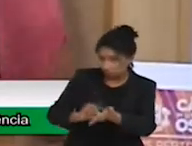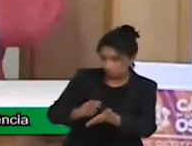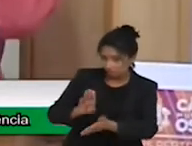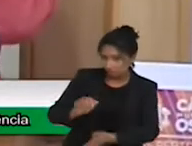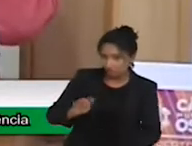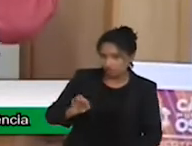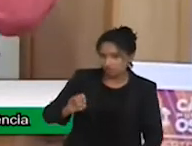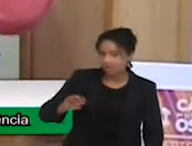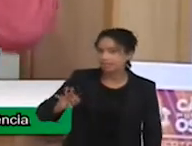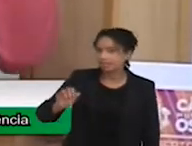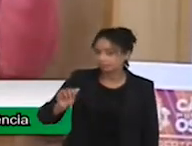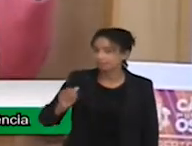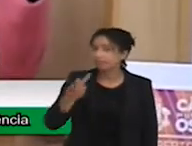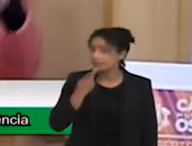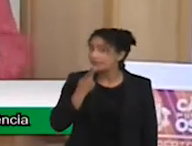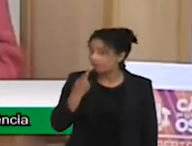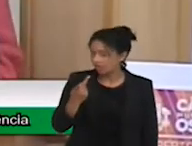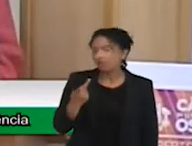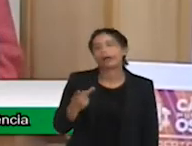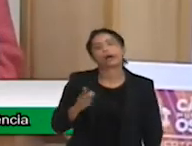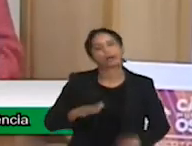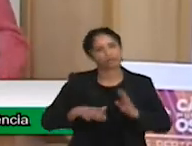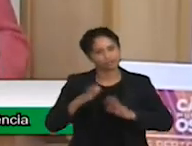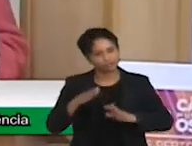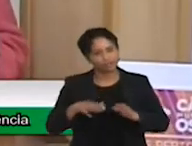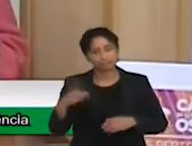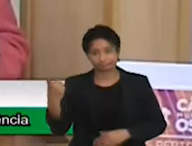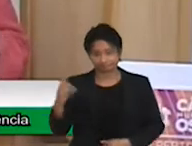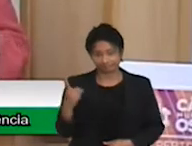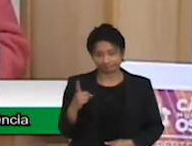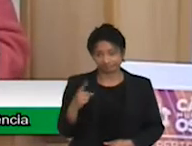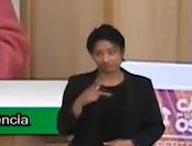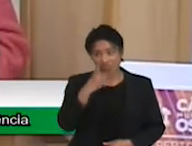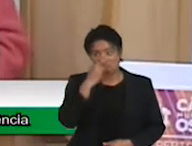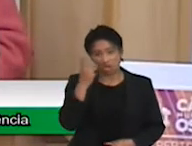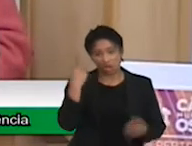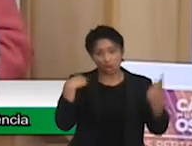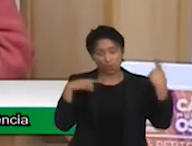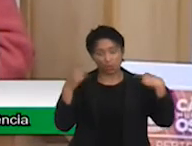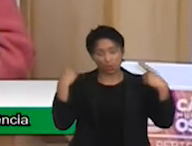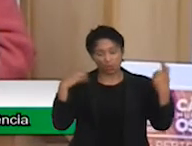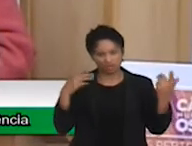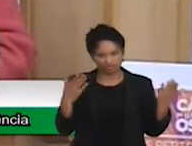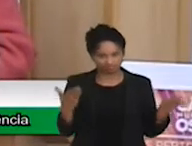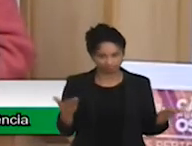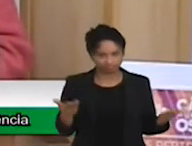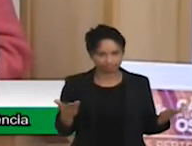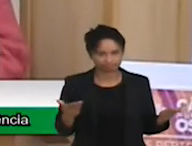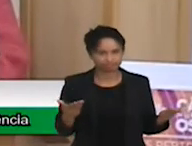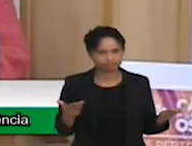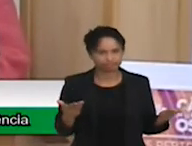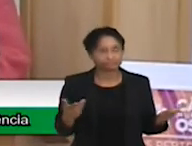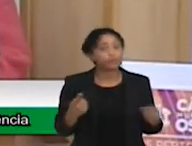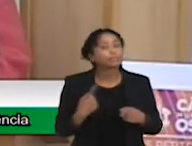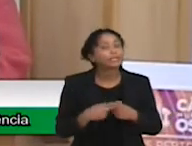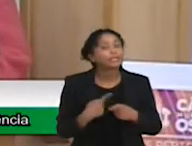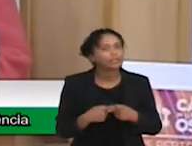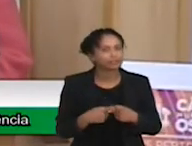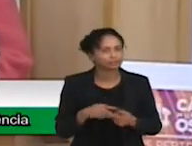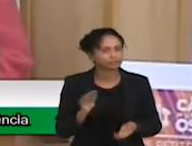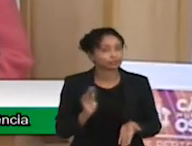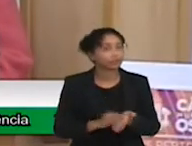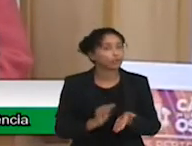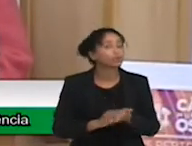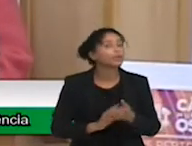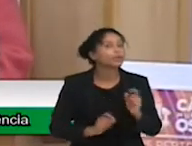recebe fulano porque ela é meio doida. Por quê? As pessoas não fazem esse exercício de se colocar no lugar do